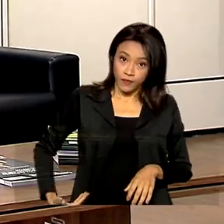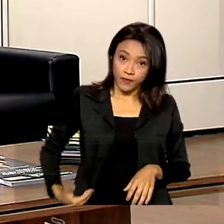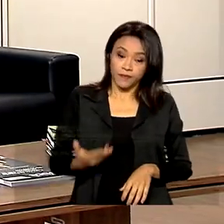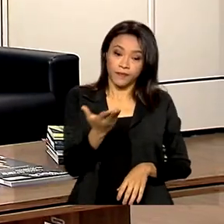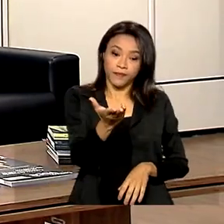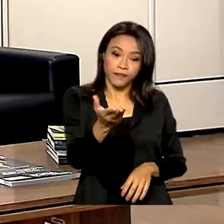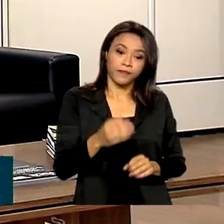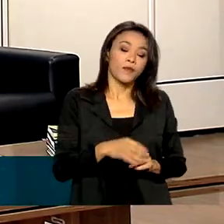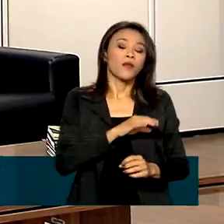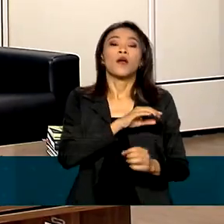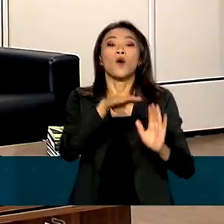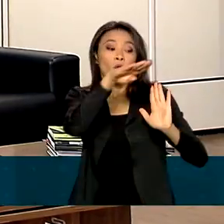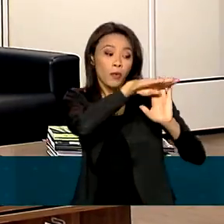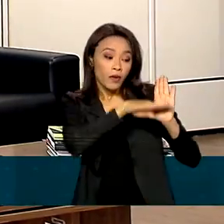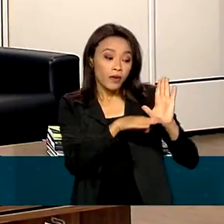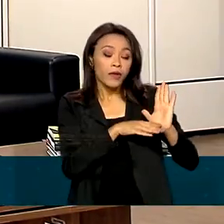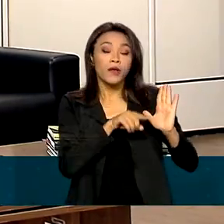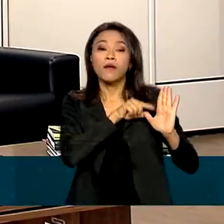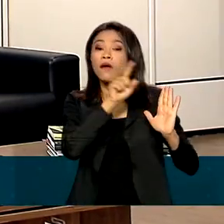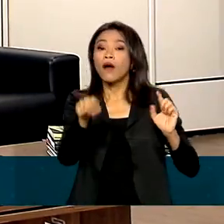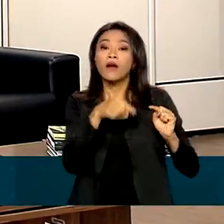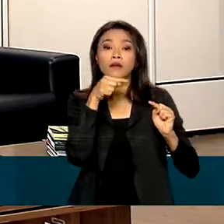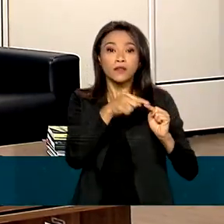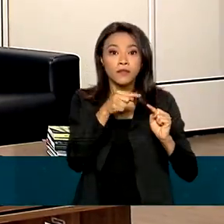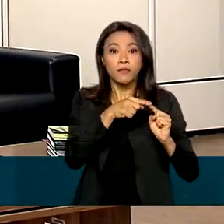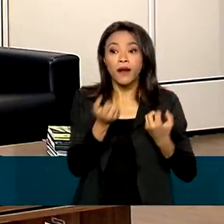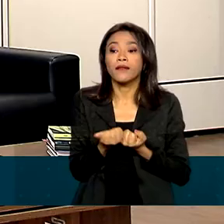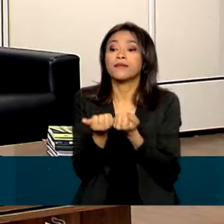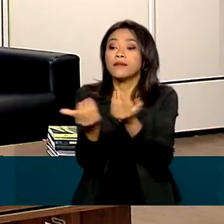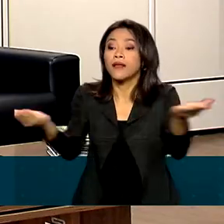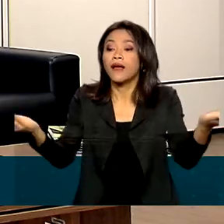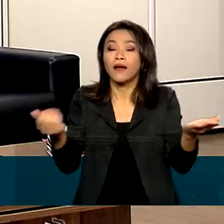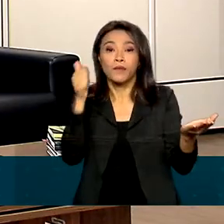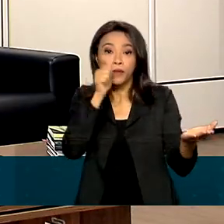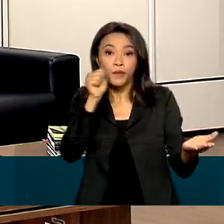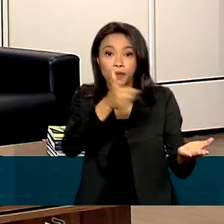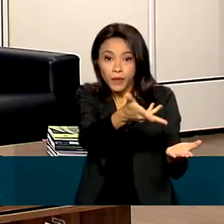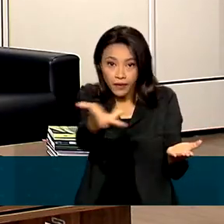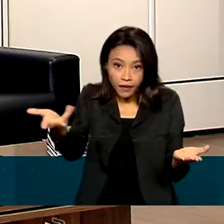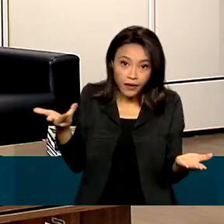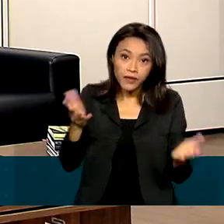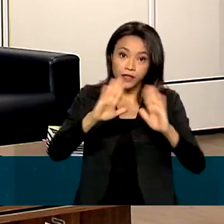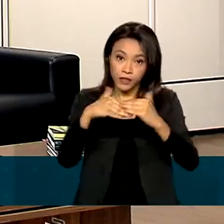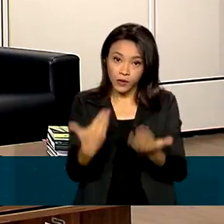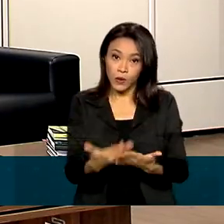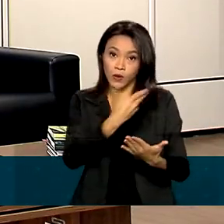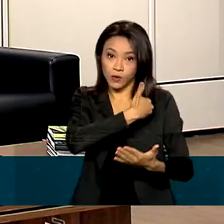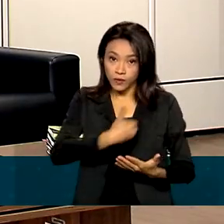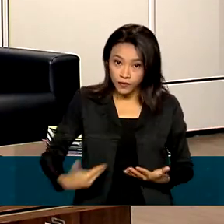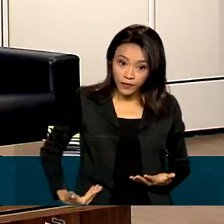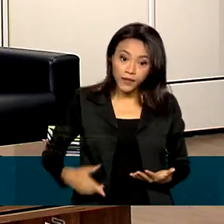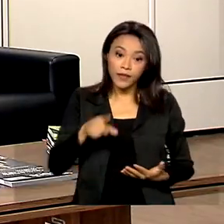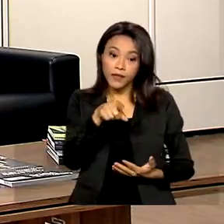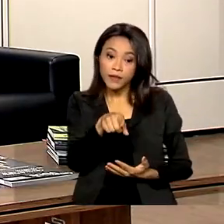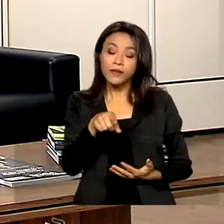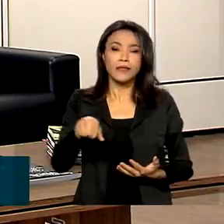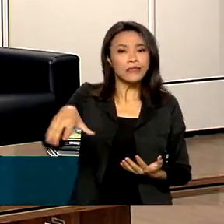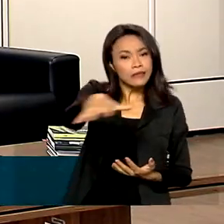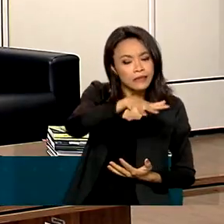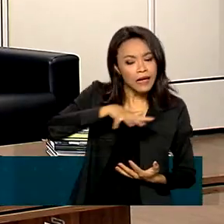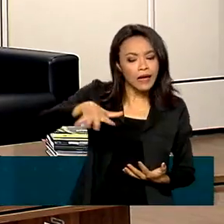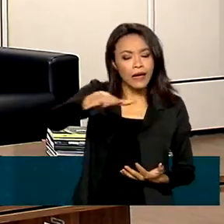oportunizar meninas e professoras de escolas públicas com as áreas de STEM, que é Ciência, Tecnologia,